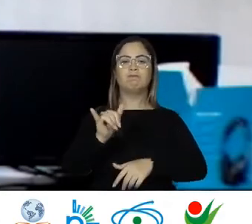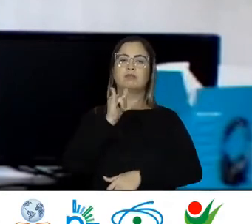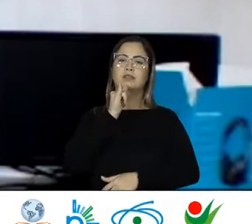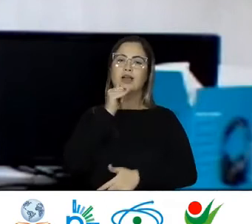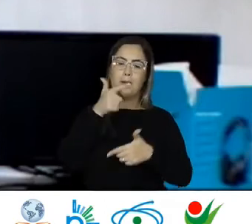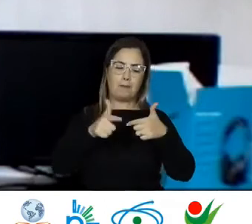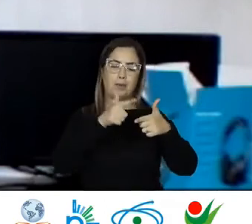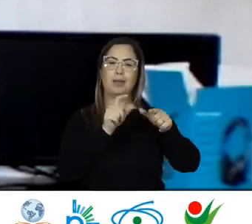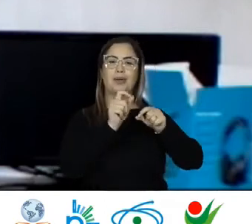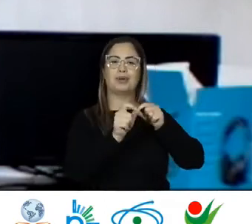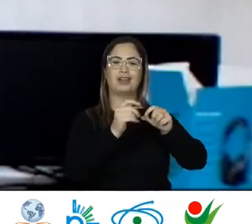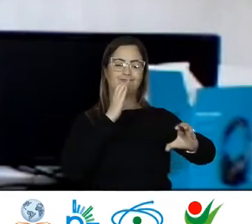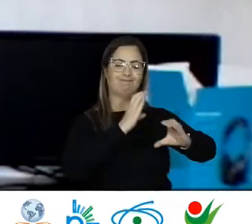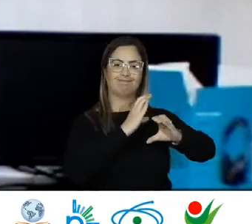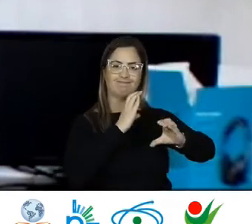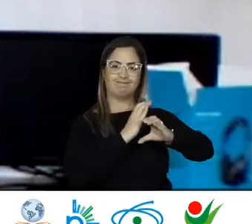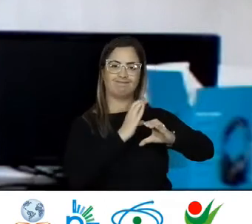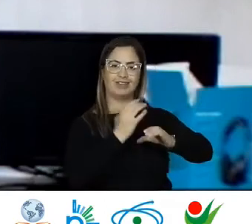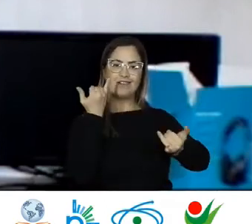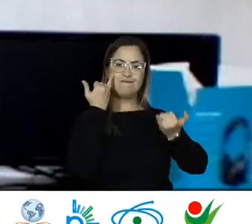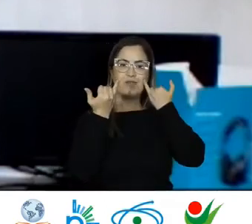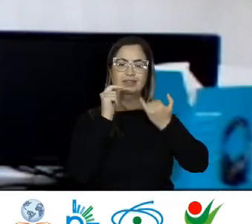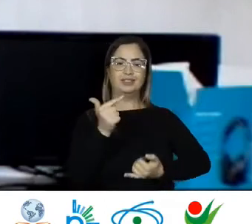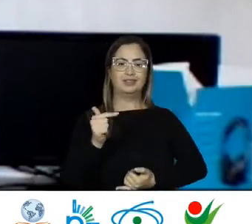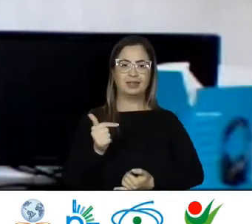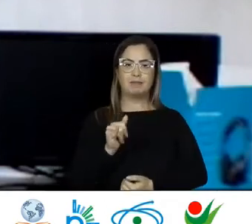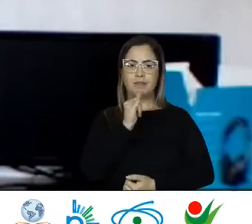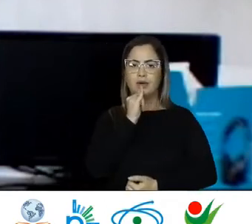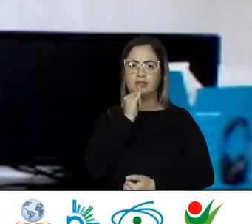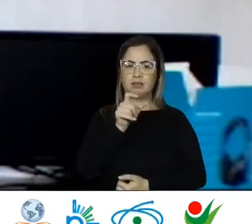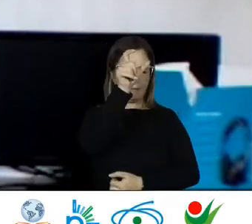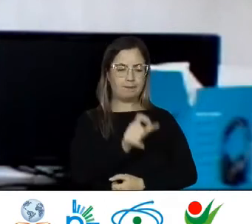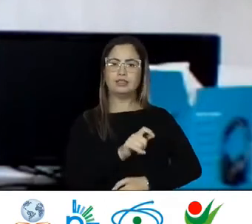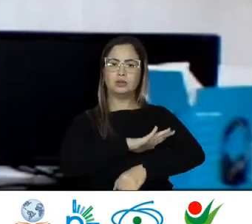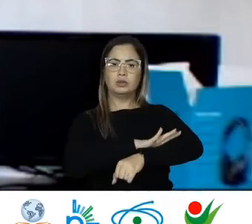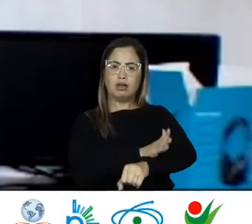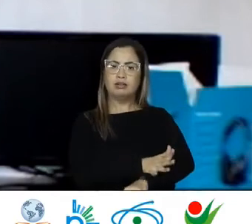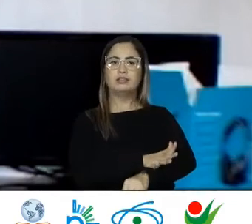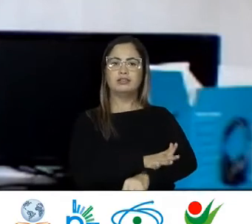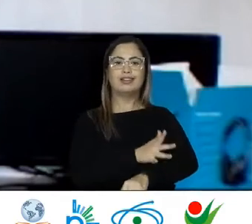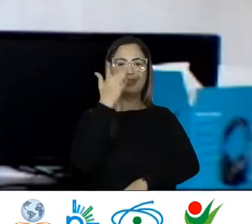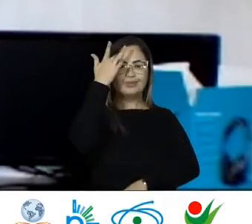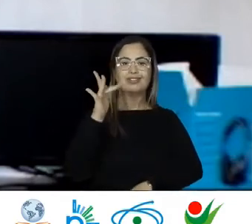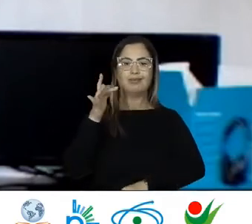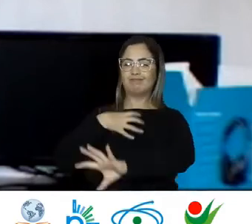desinformação Por exemplo Você ser racista Sem saber O quanto o racismo Pode doer em alguém